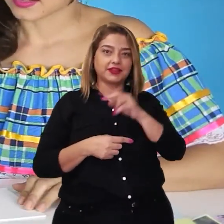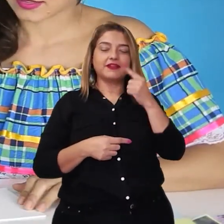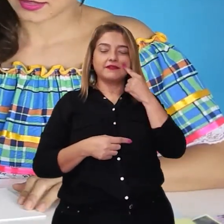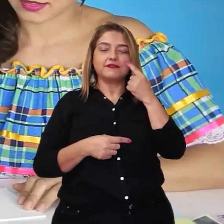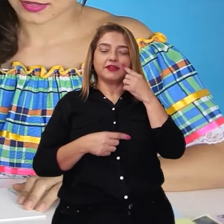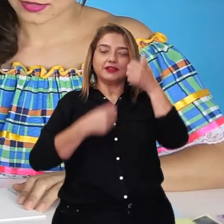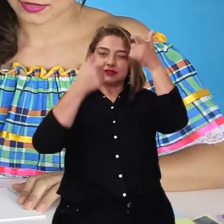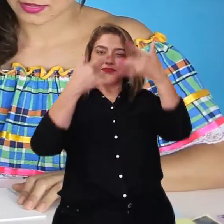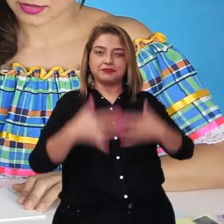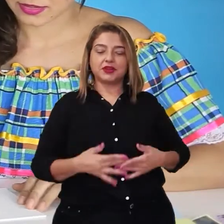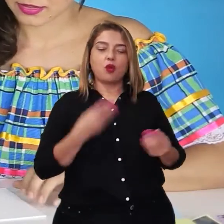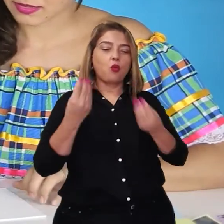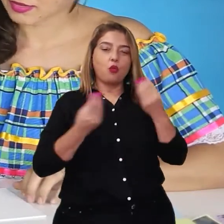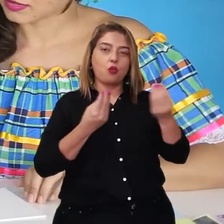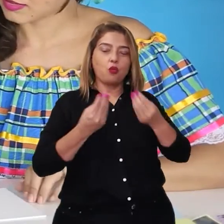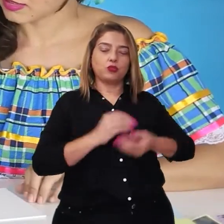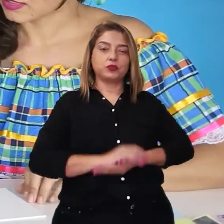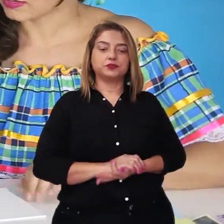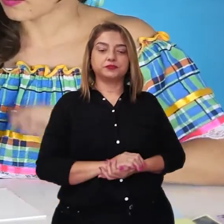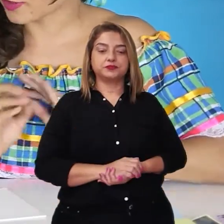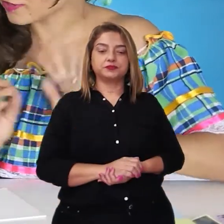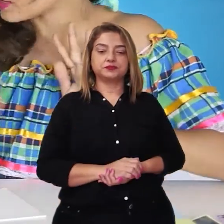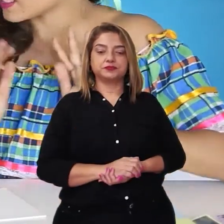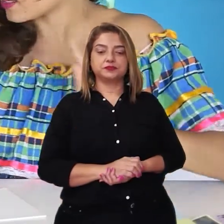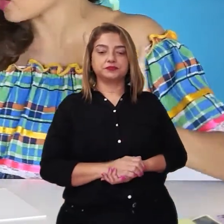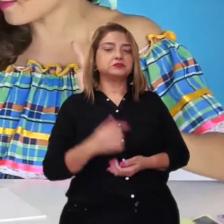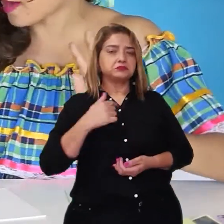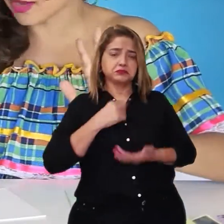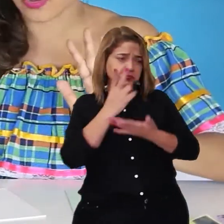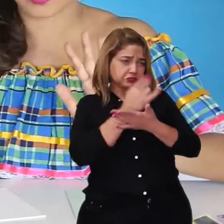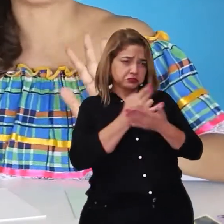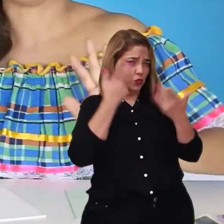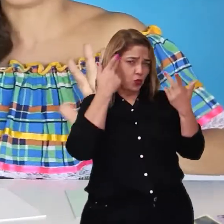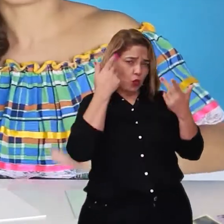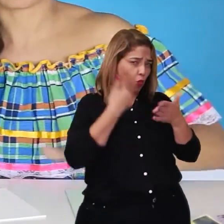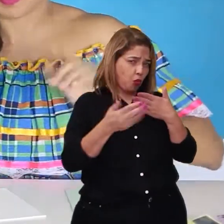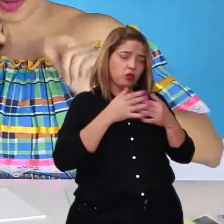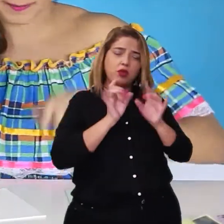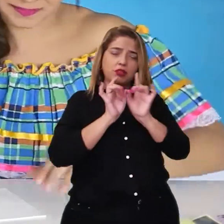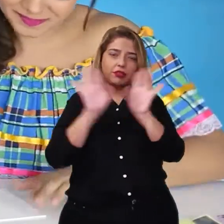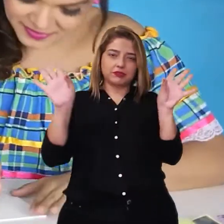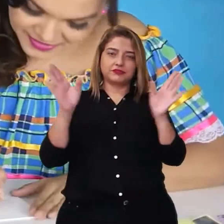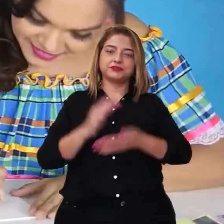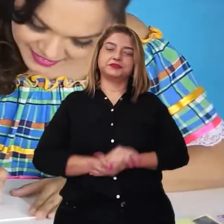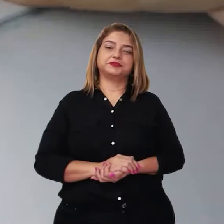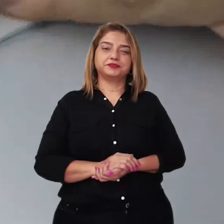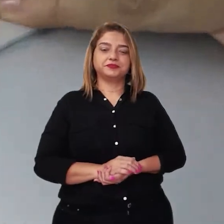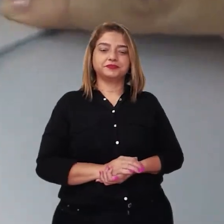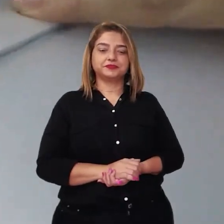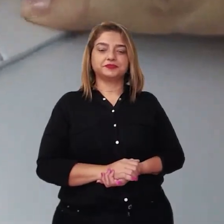Vocês vão entender quando a gente tiver finalizado. Então, eu posso fazer um desenho normal agora. desenho que quiser. Vamos lá.